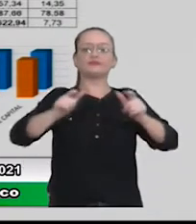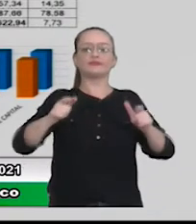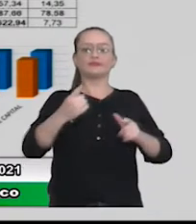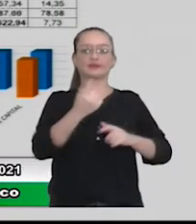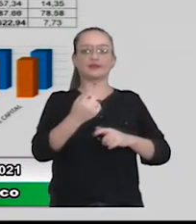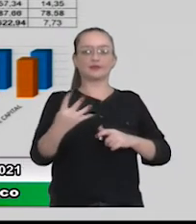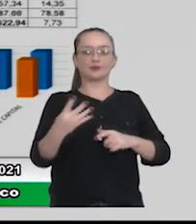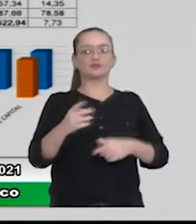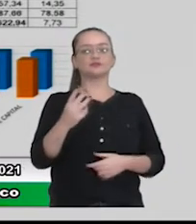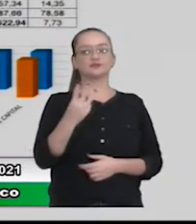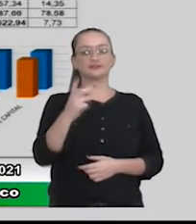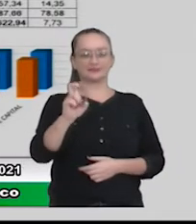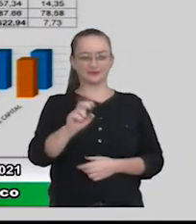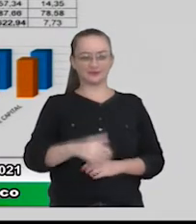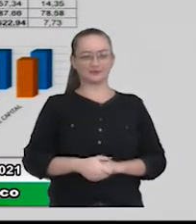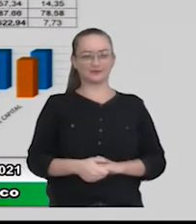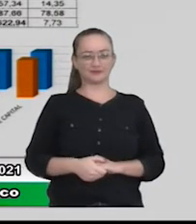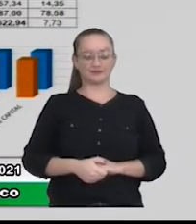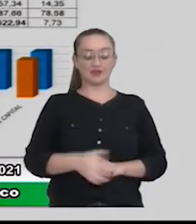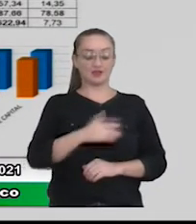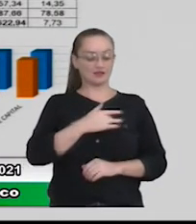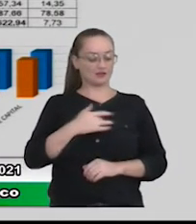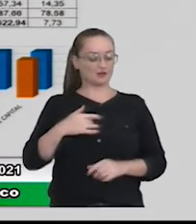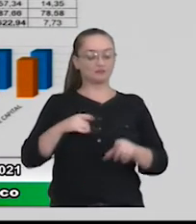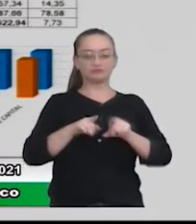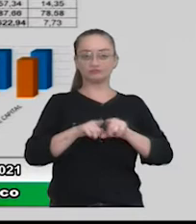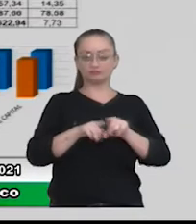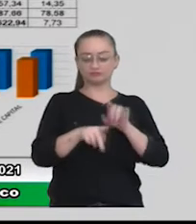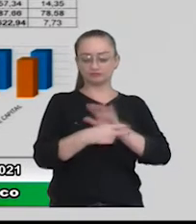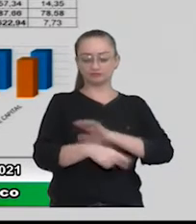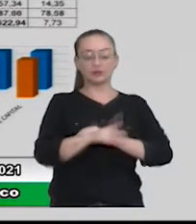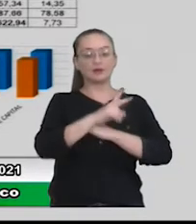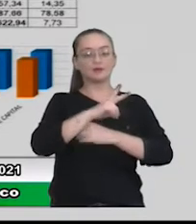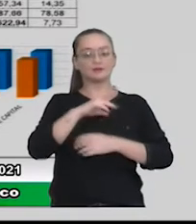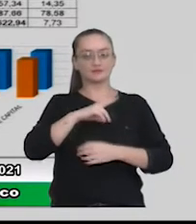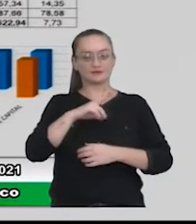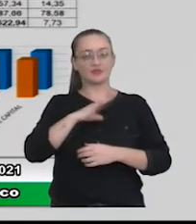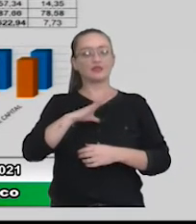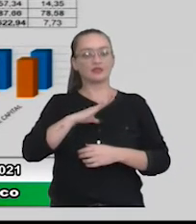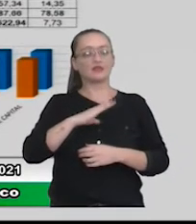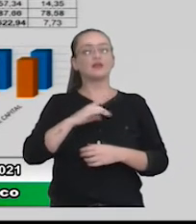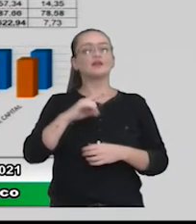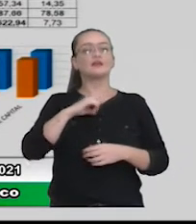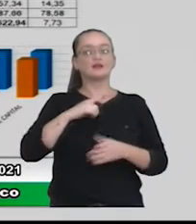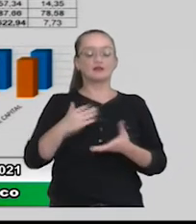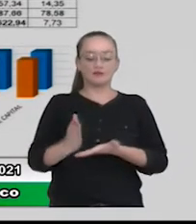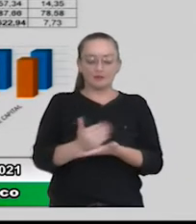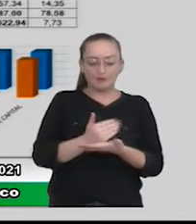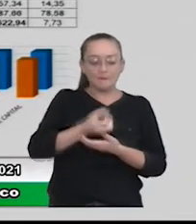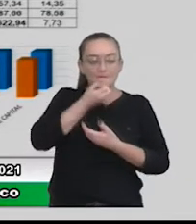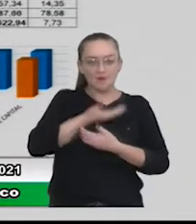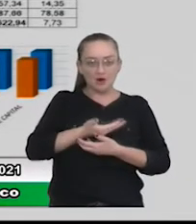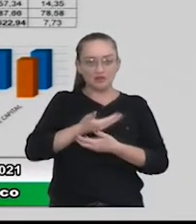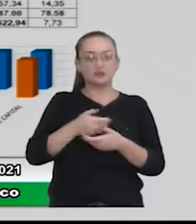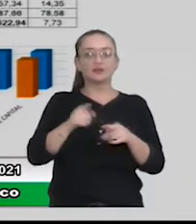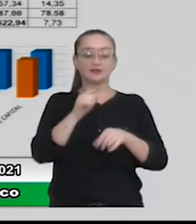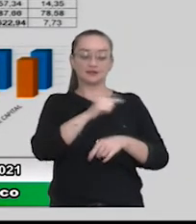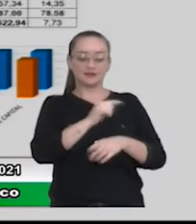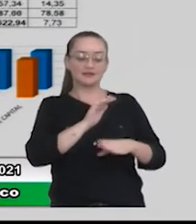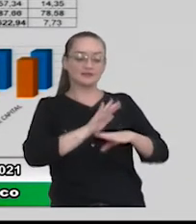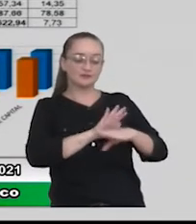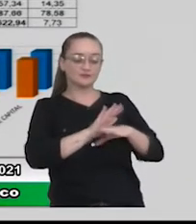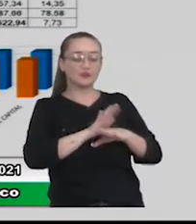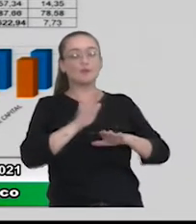,35. A saúde também do município, além da gente ter uma arrecadação boa, a gente teve esse auxílio de